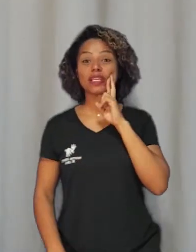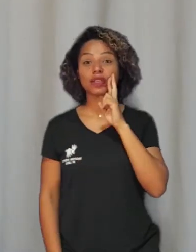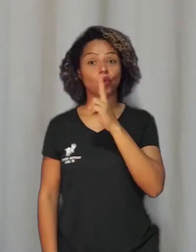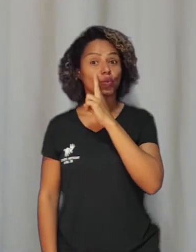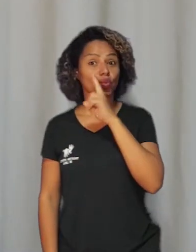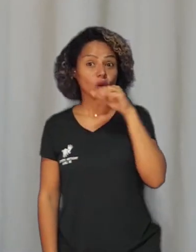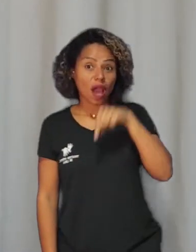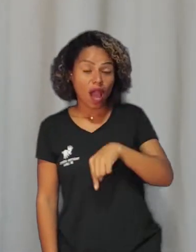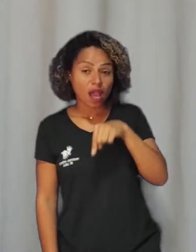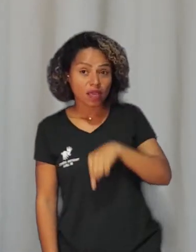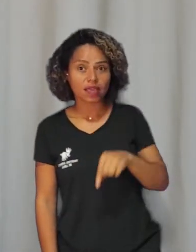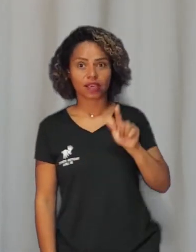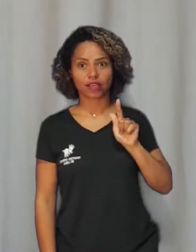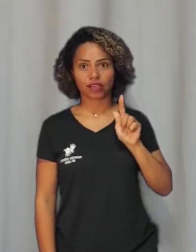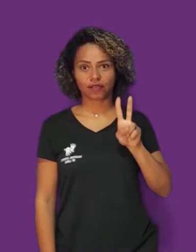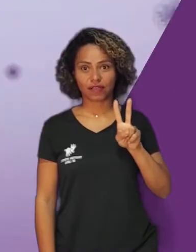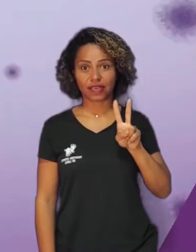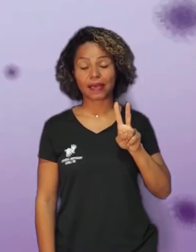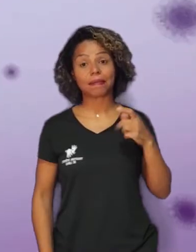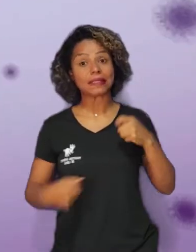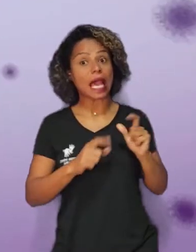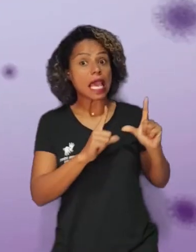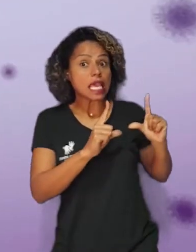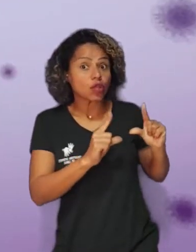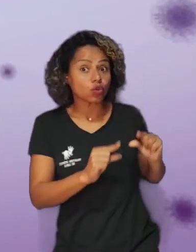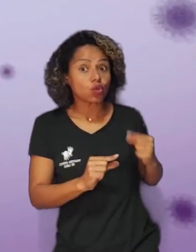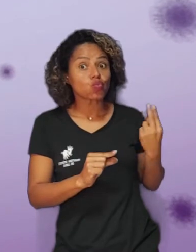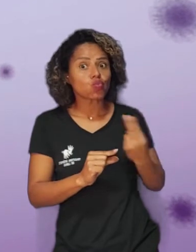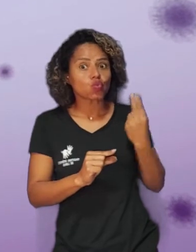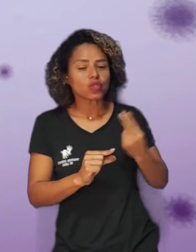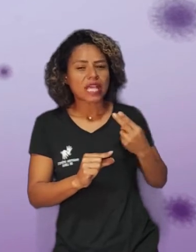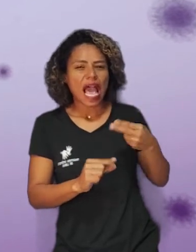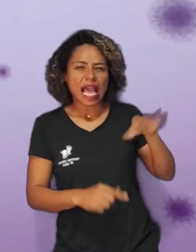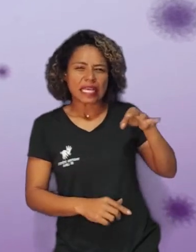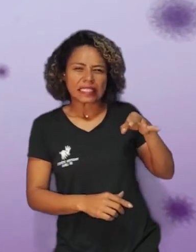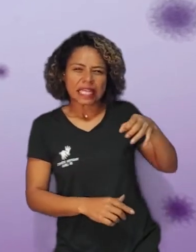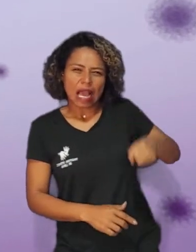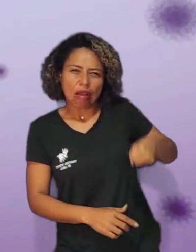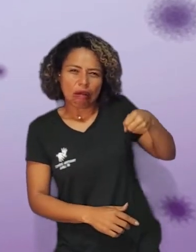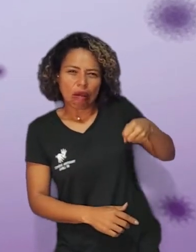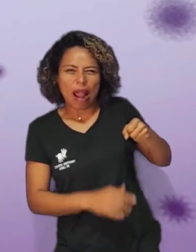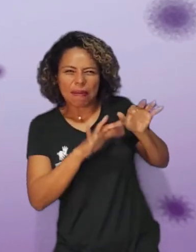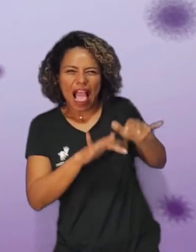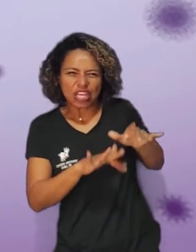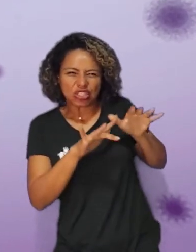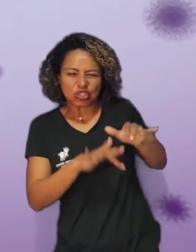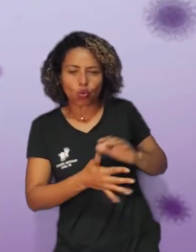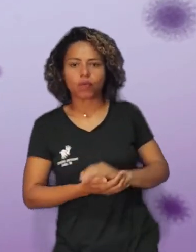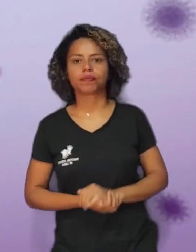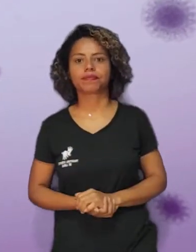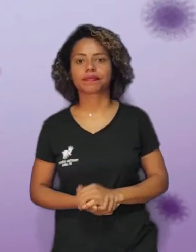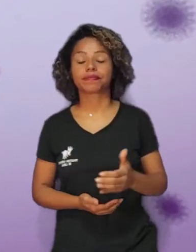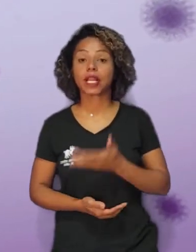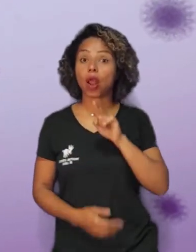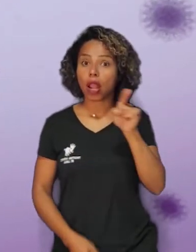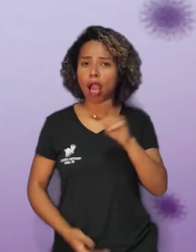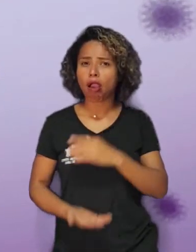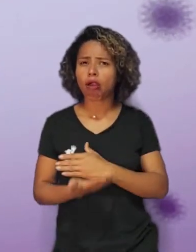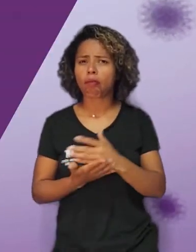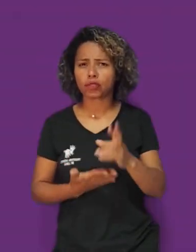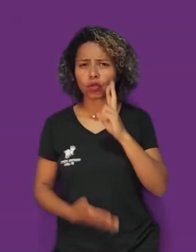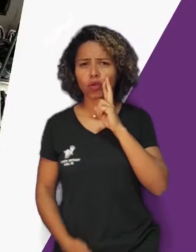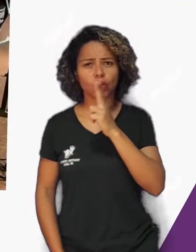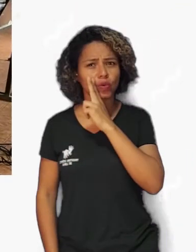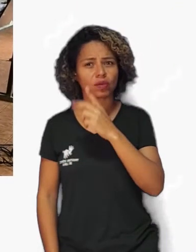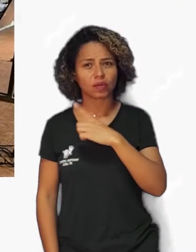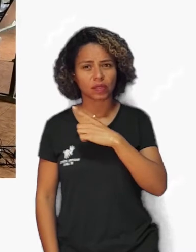reduzir o consumo de sacolas plásticas. Com o início da pandemia, o RU suspendeu a realização das refeições em suas instalações.